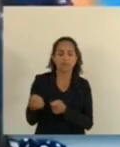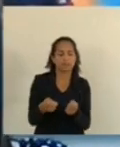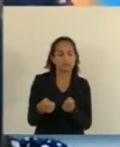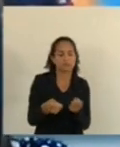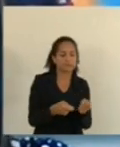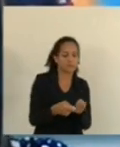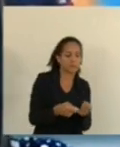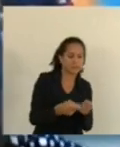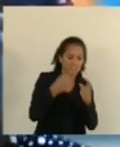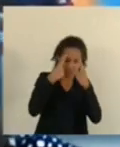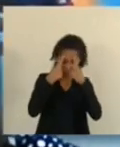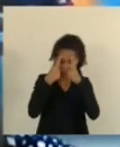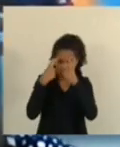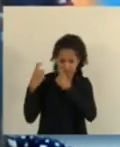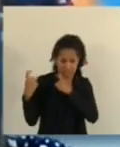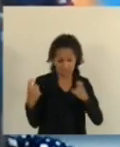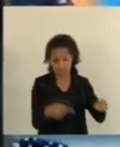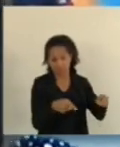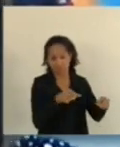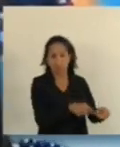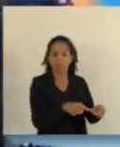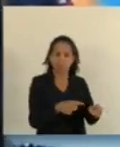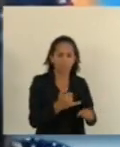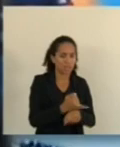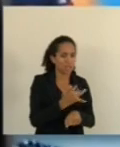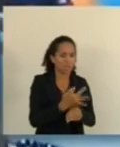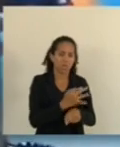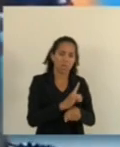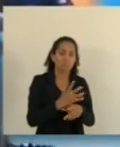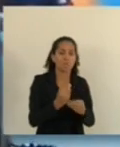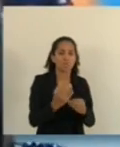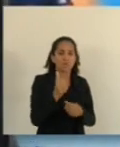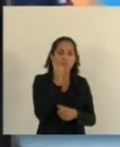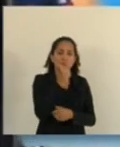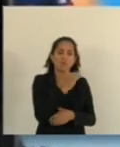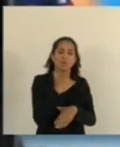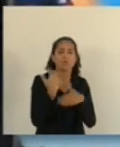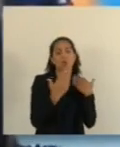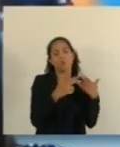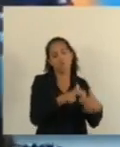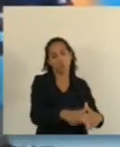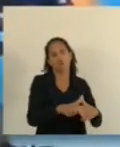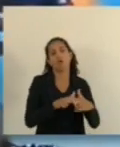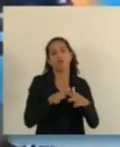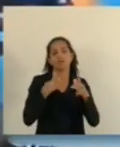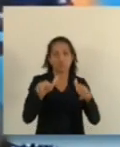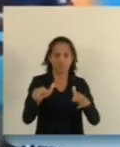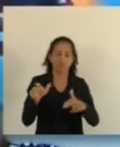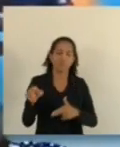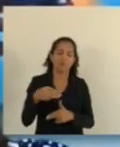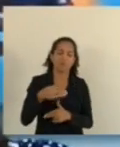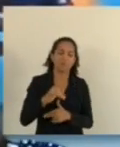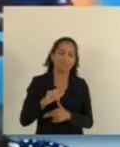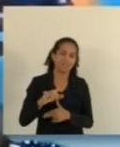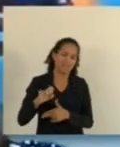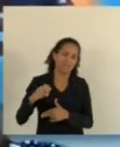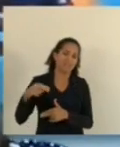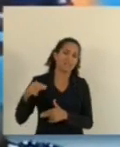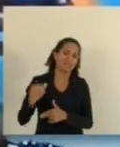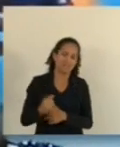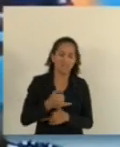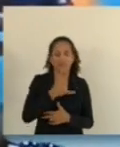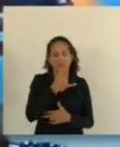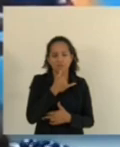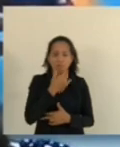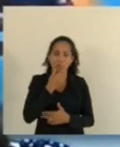condição de violência que acaba culminando na morte de muitas, como foi o caso da Milena Botão, que felizmente